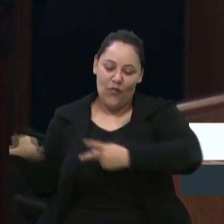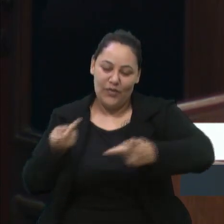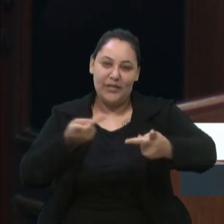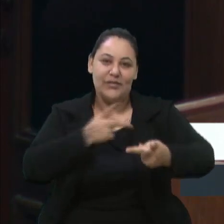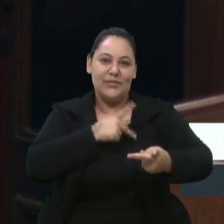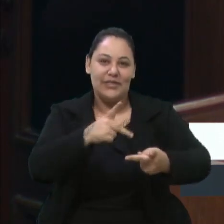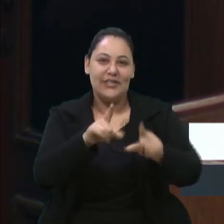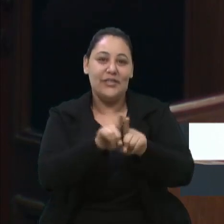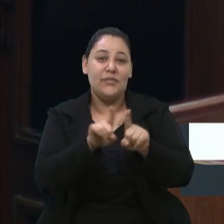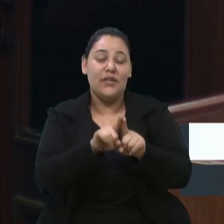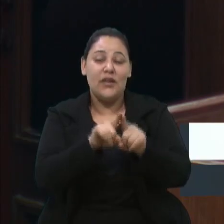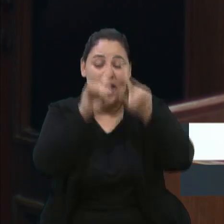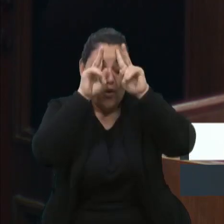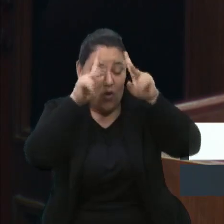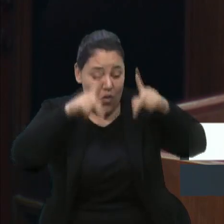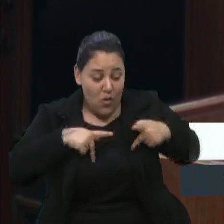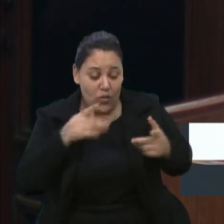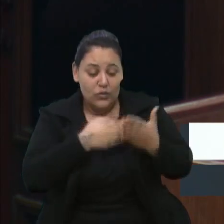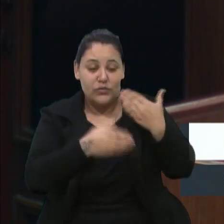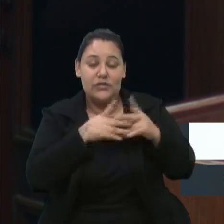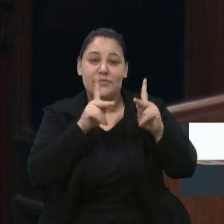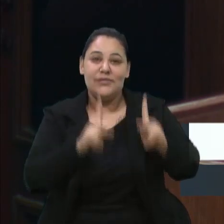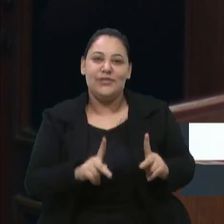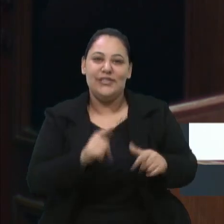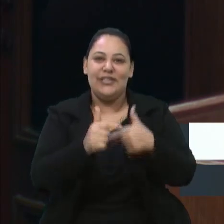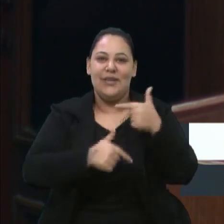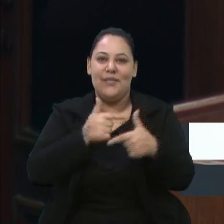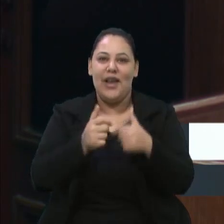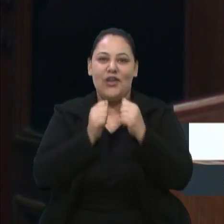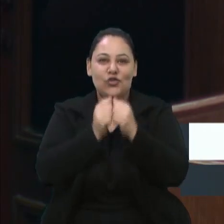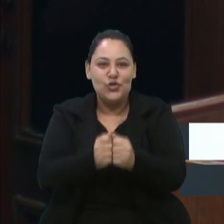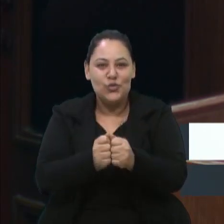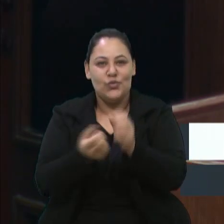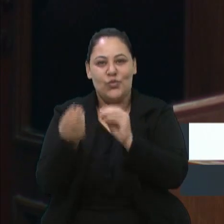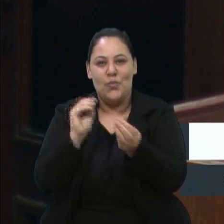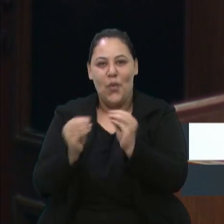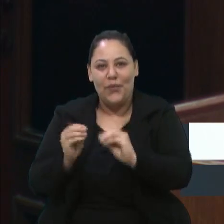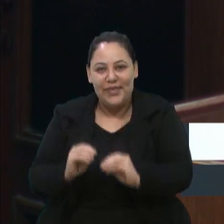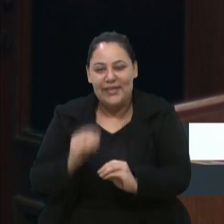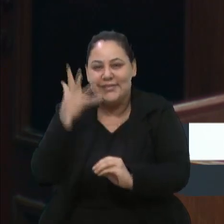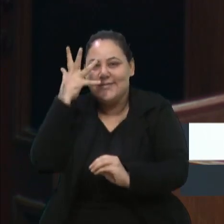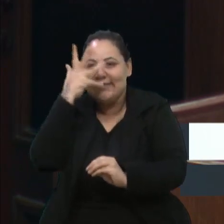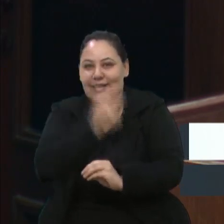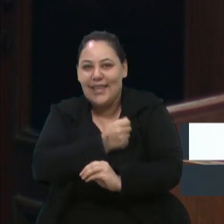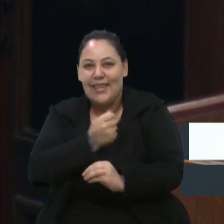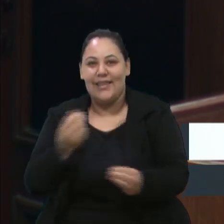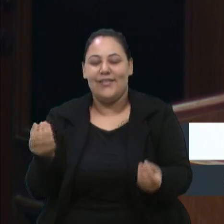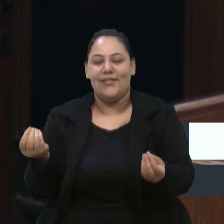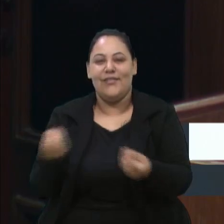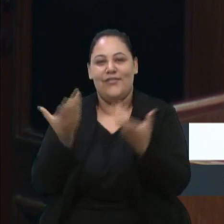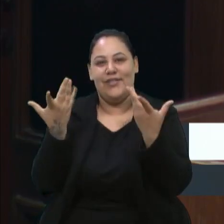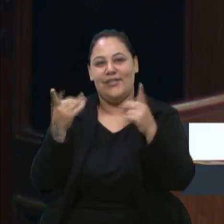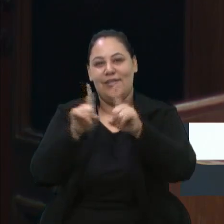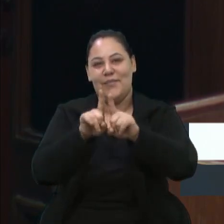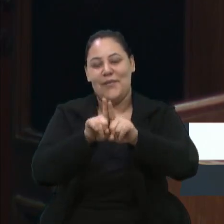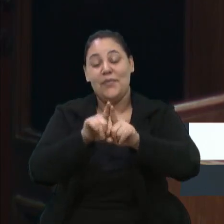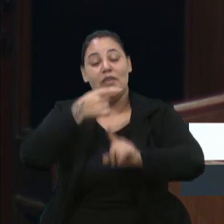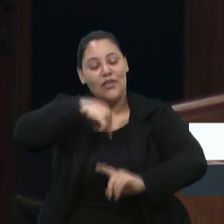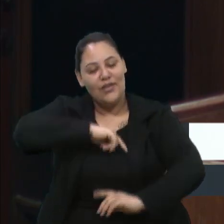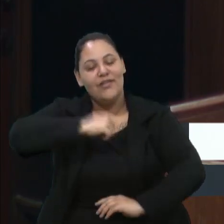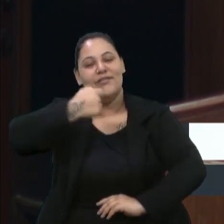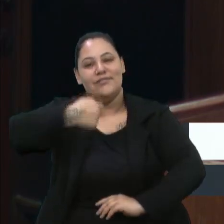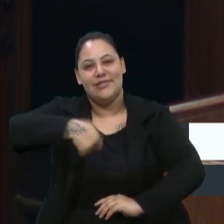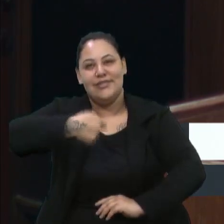reconhecendo todas as pessoas que ajudaram a montar este belíssimo evento. Então, a gente precisa